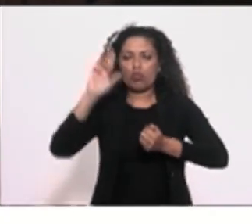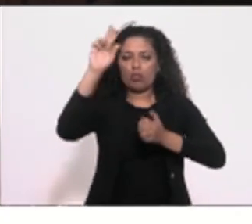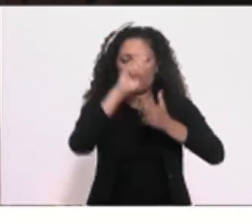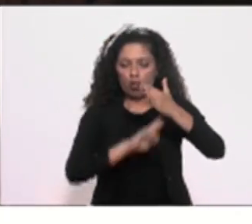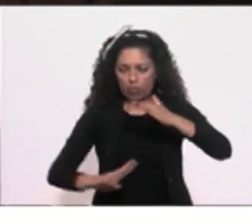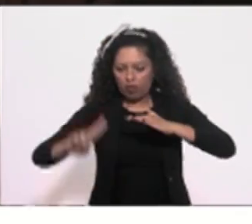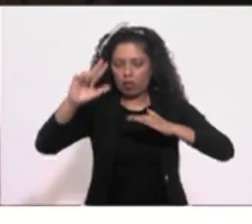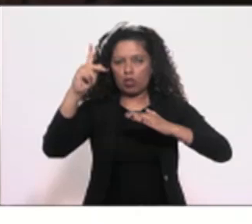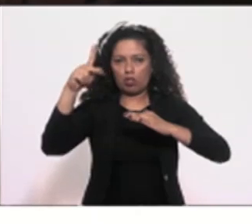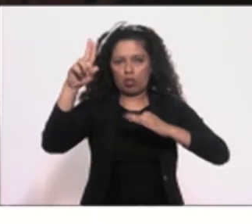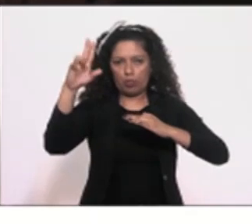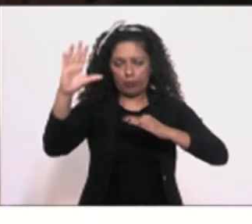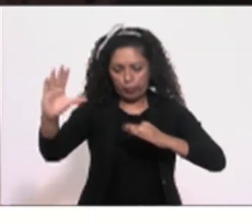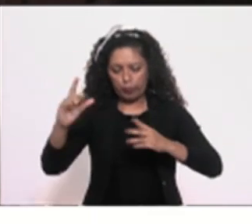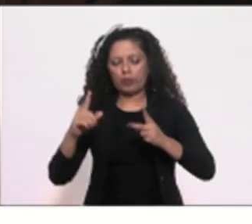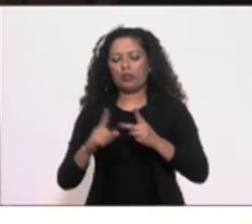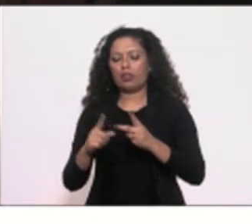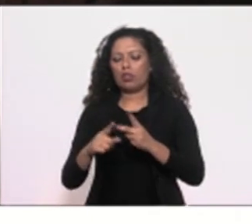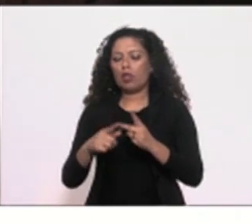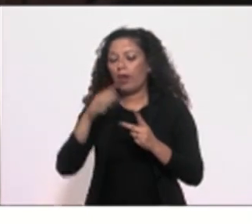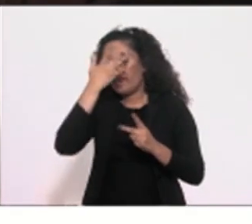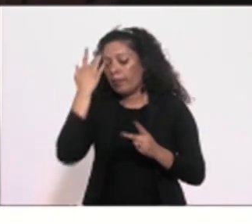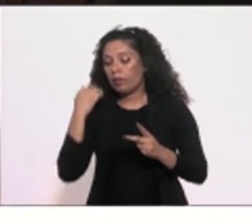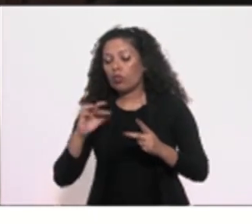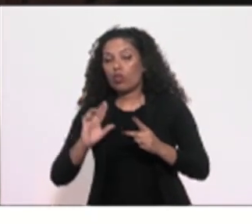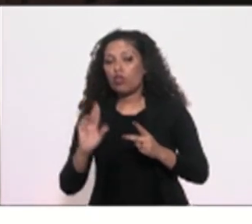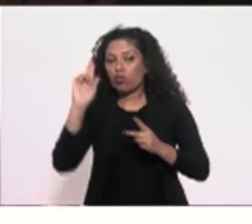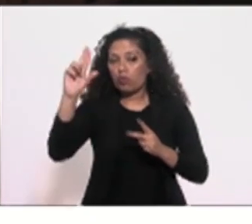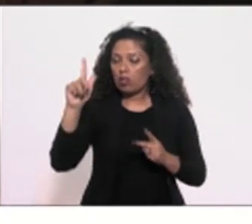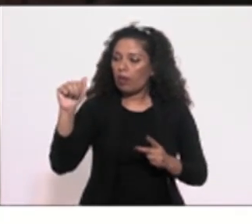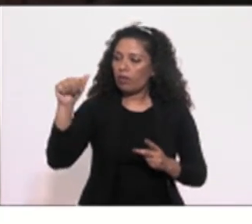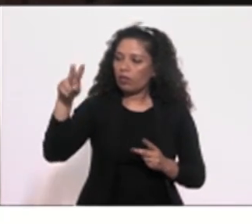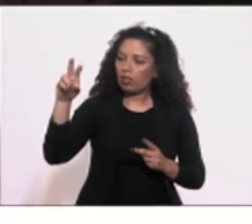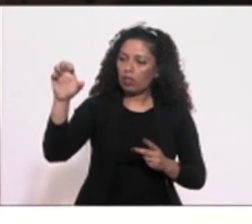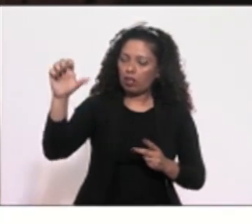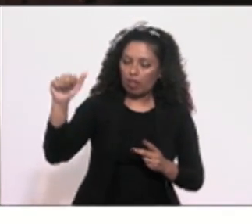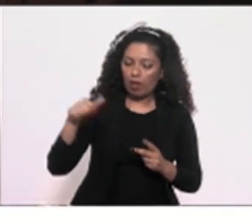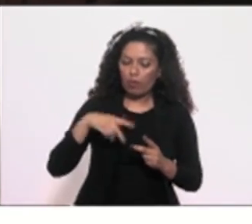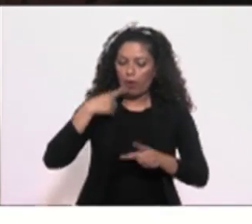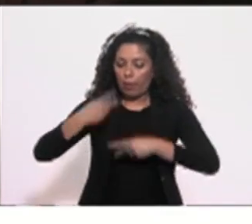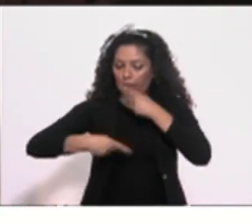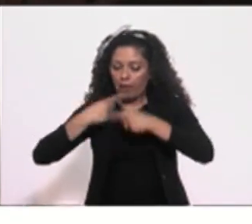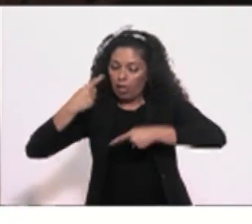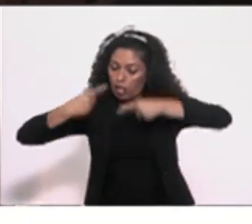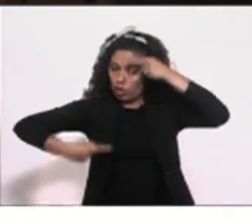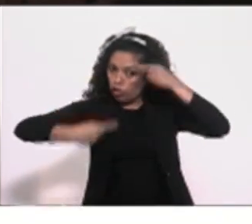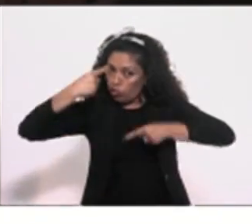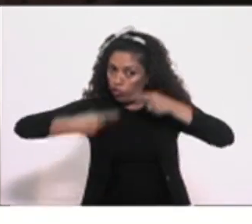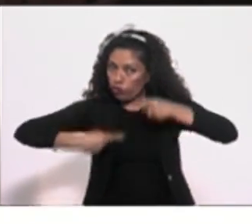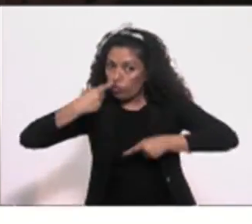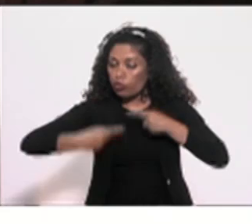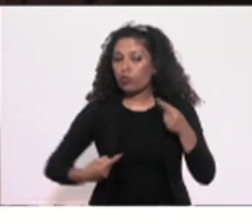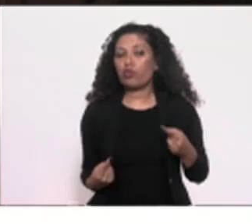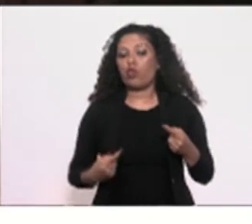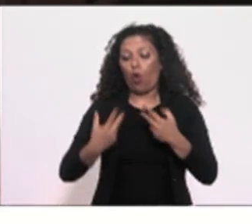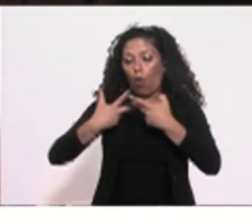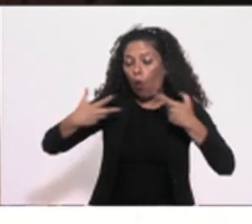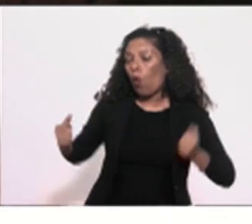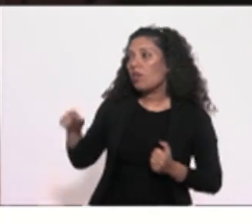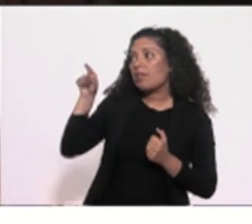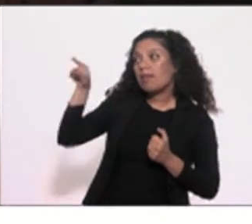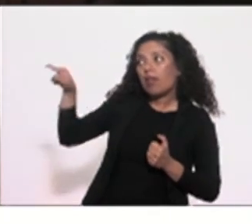a Associação de Moradores da Gávea, para discutir a declaração imprópria